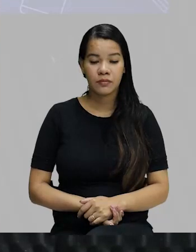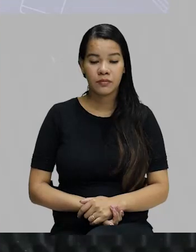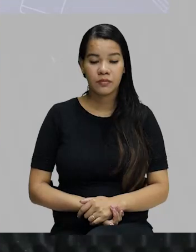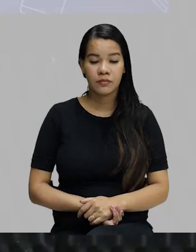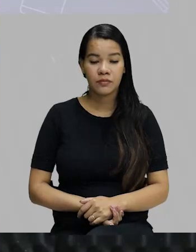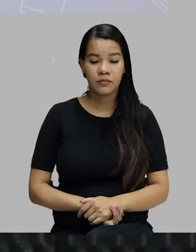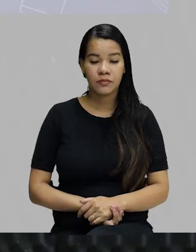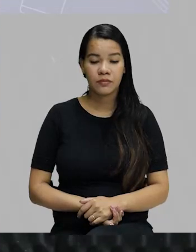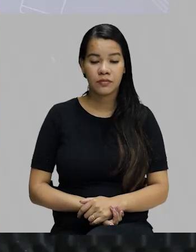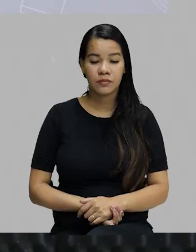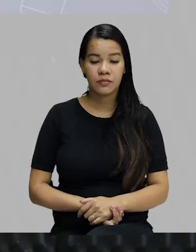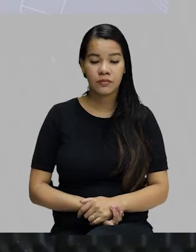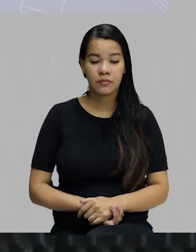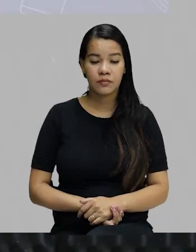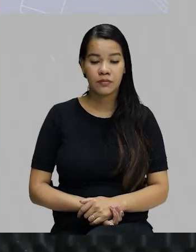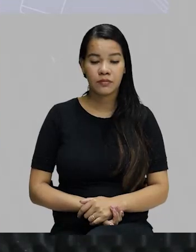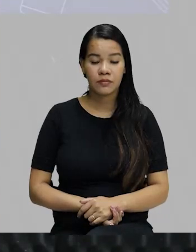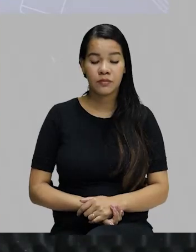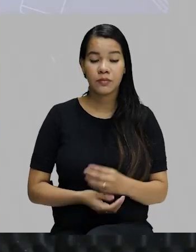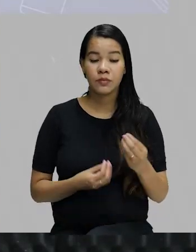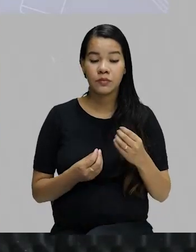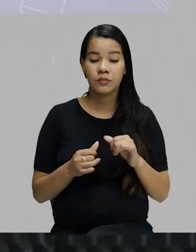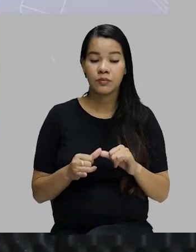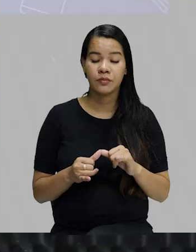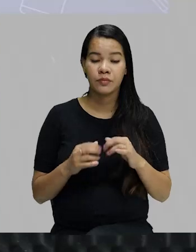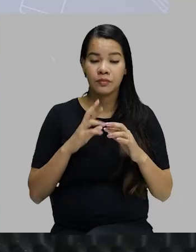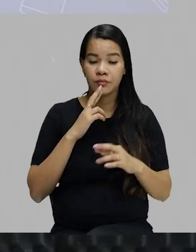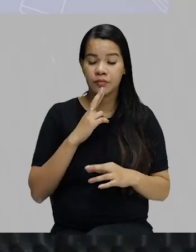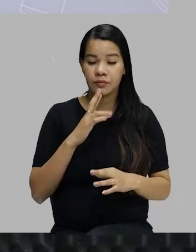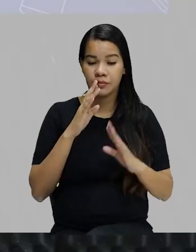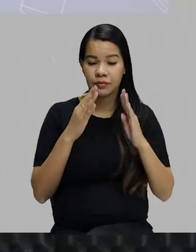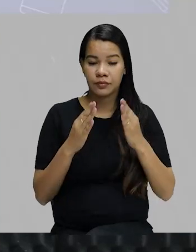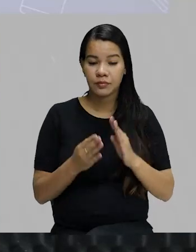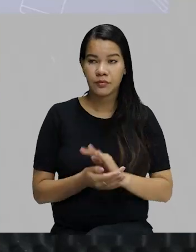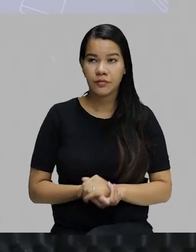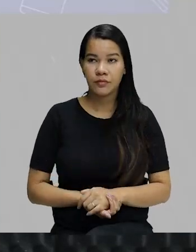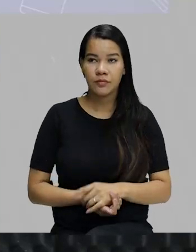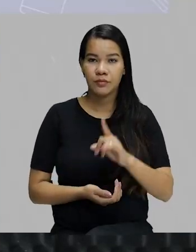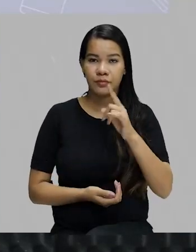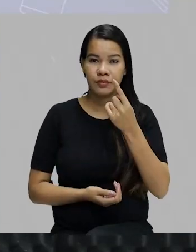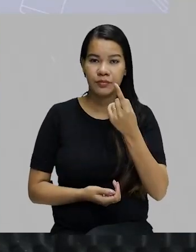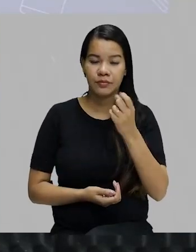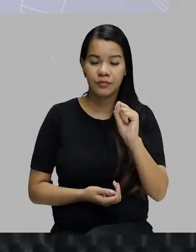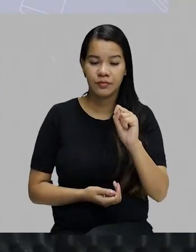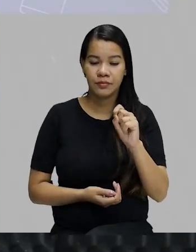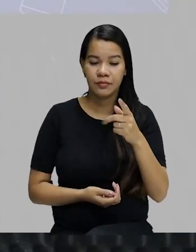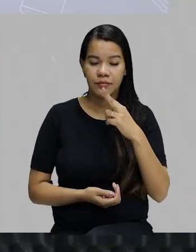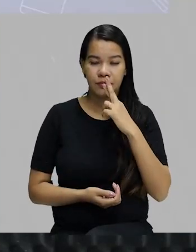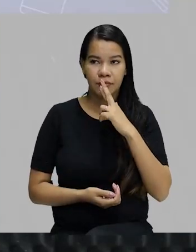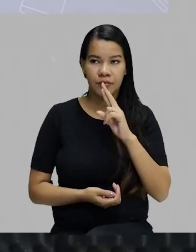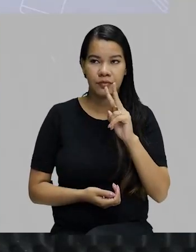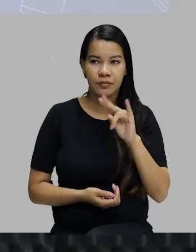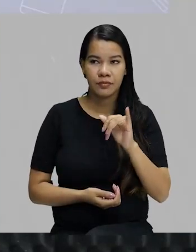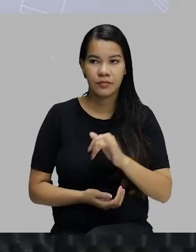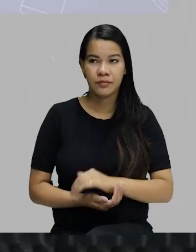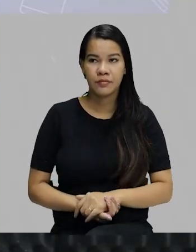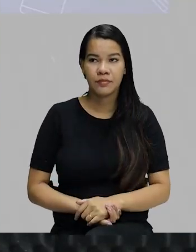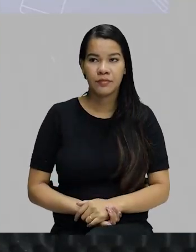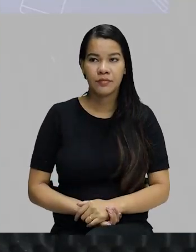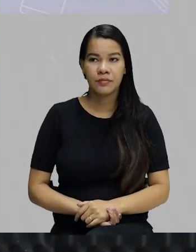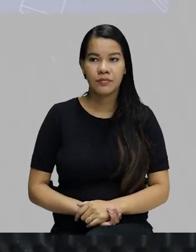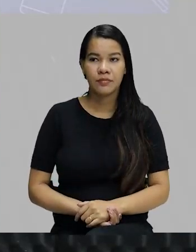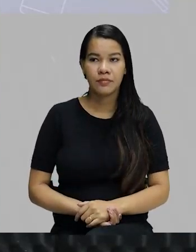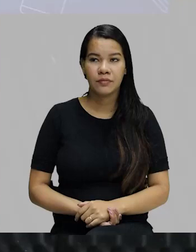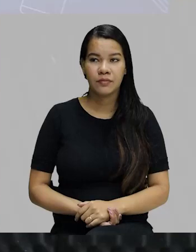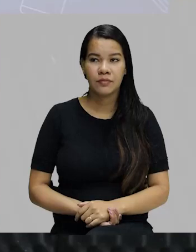quejando-te. Como é que vai ficar? Um segundo para vocês responderem essa atividade.